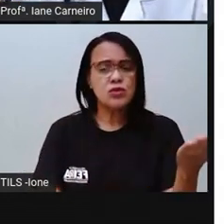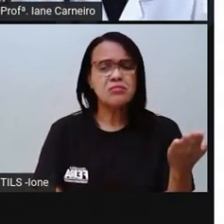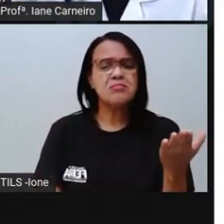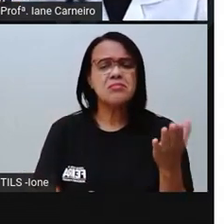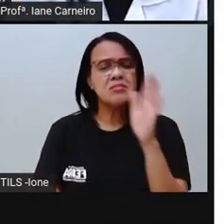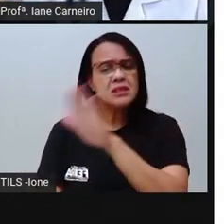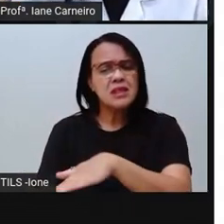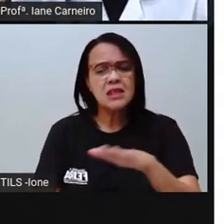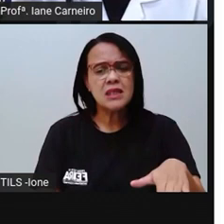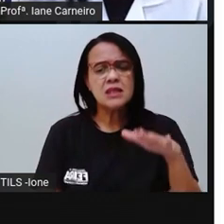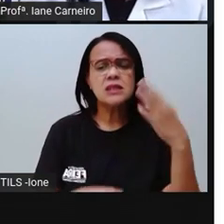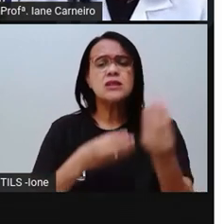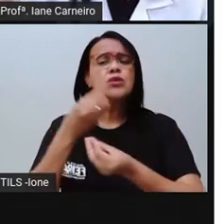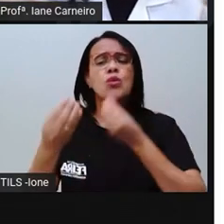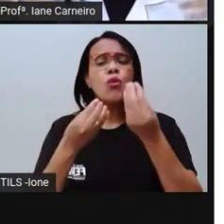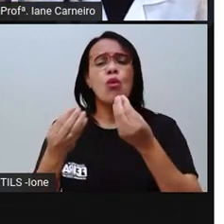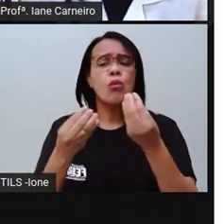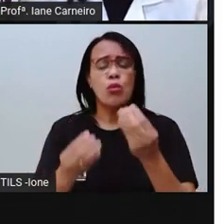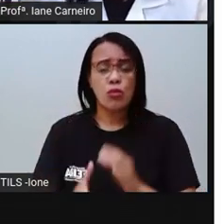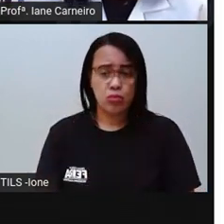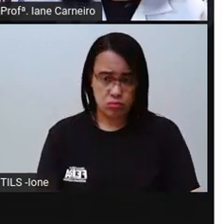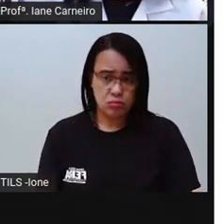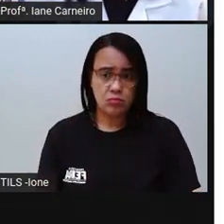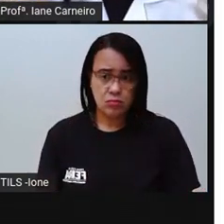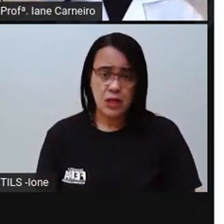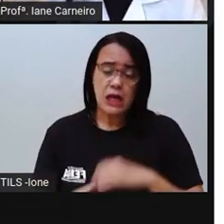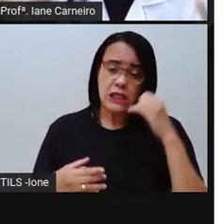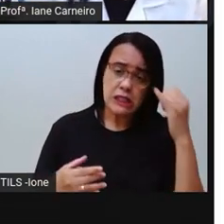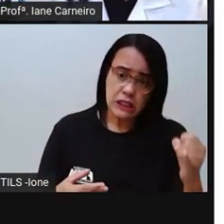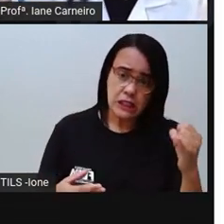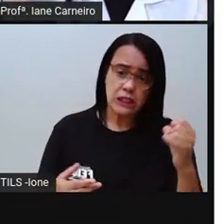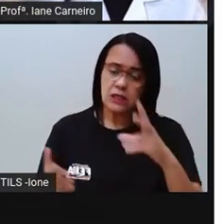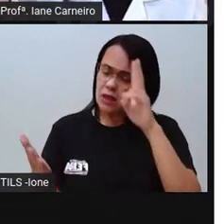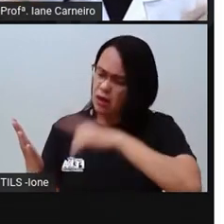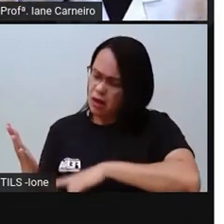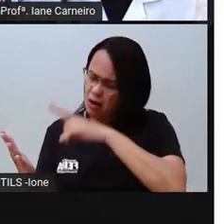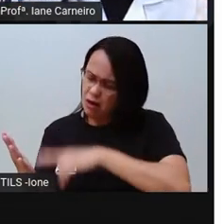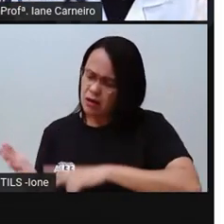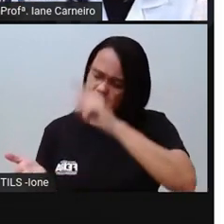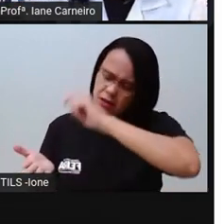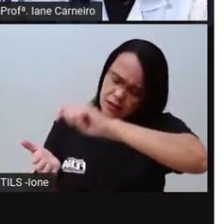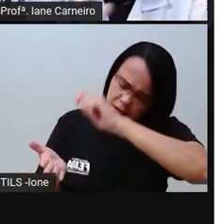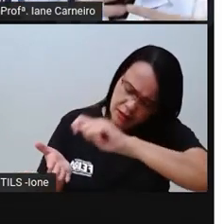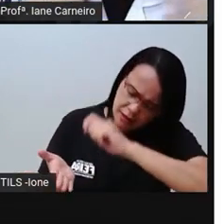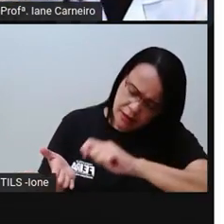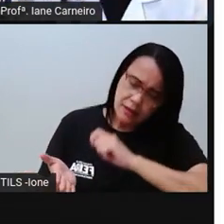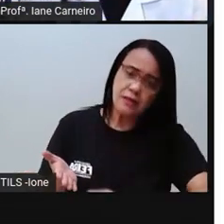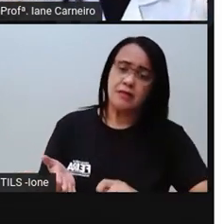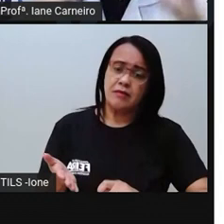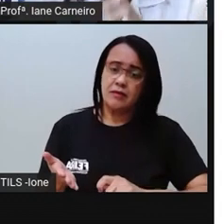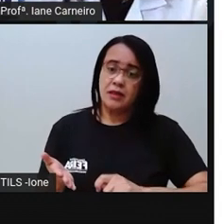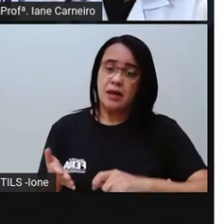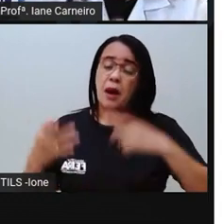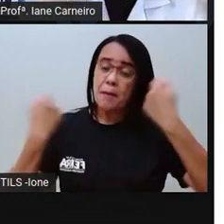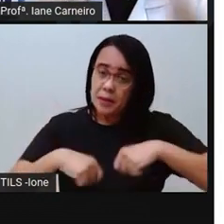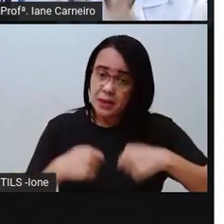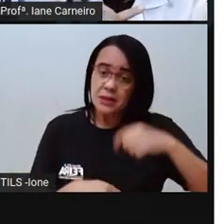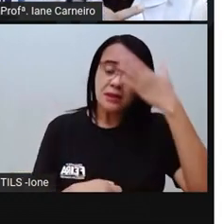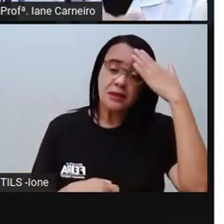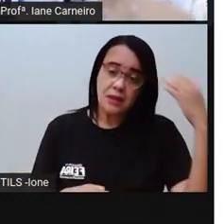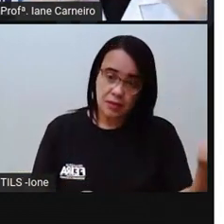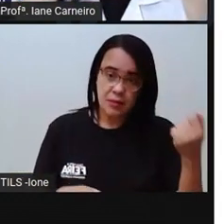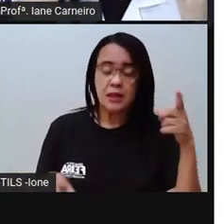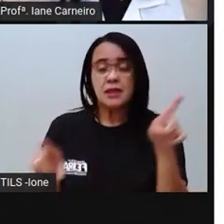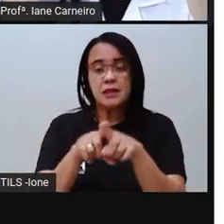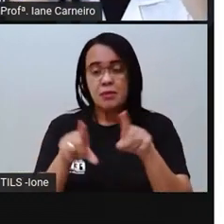futuro saibam ler, escrever, saibam respeitar as diferenças, né, saibam conviver em comunidade, imagine.